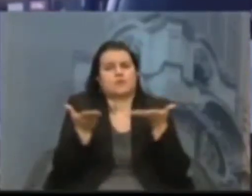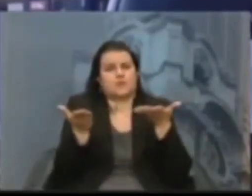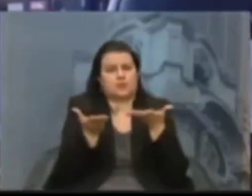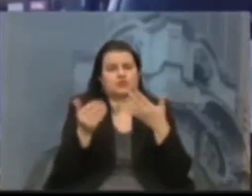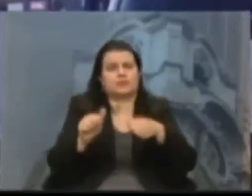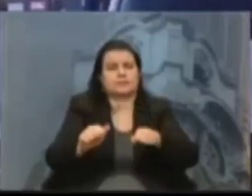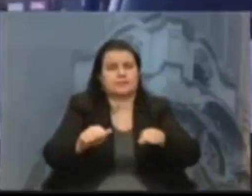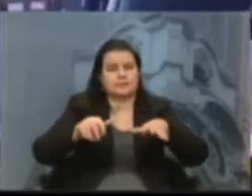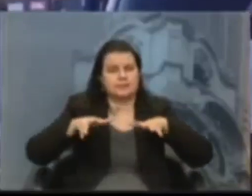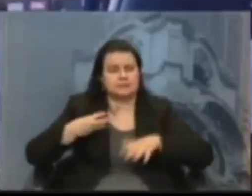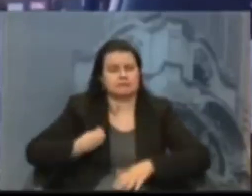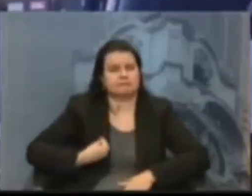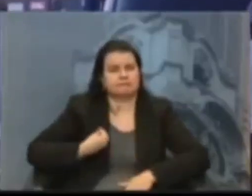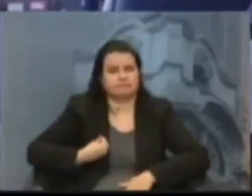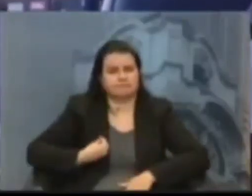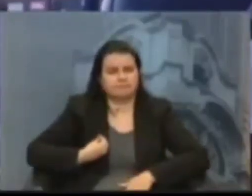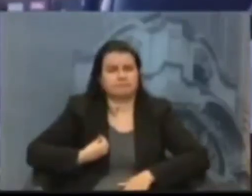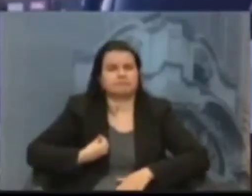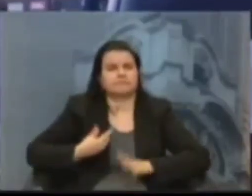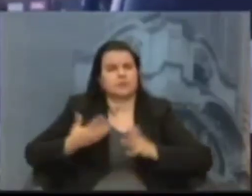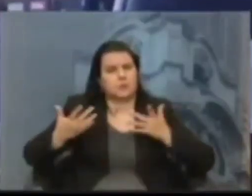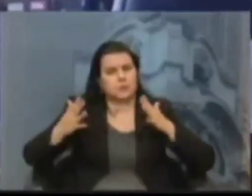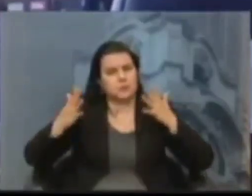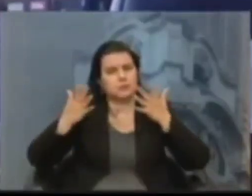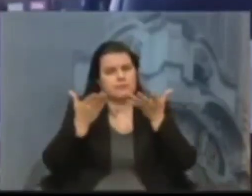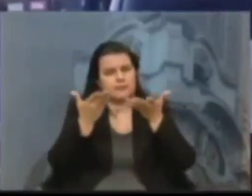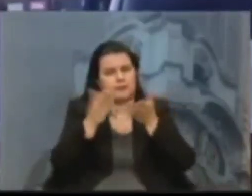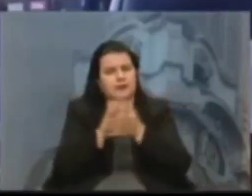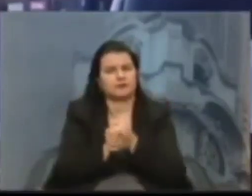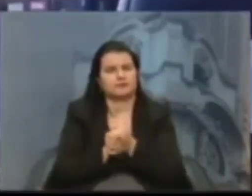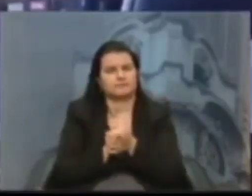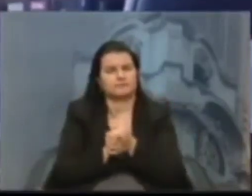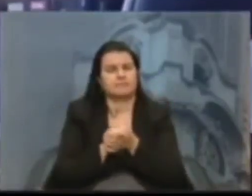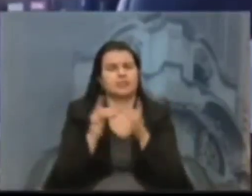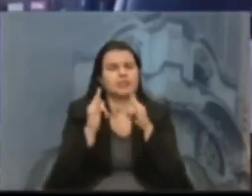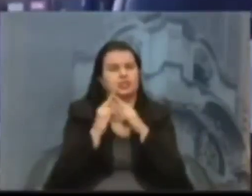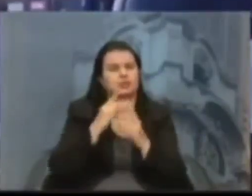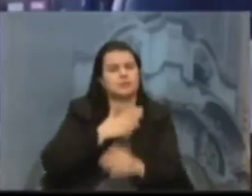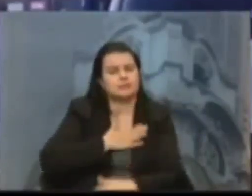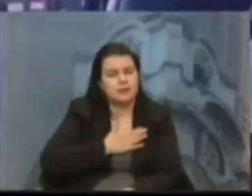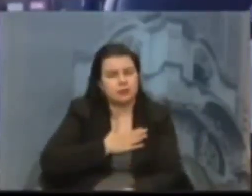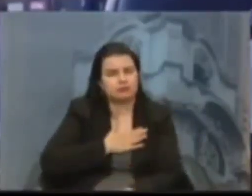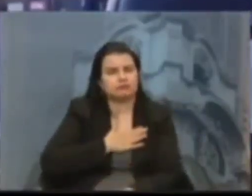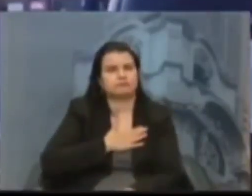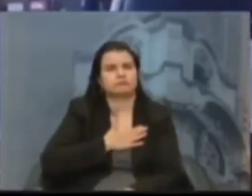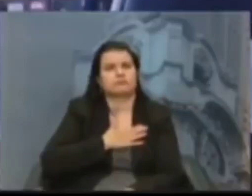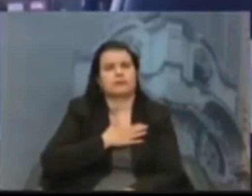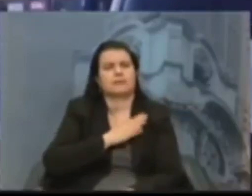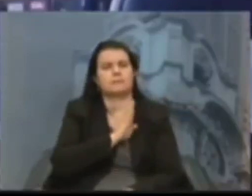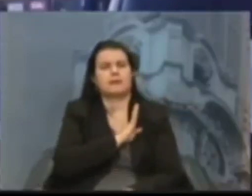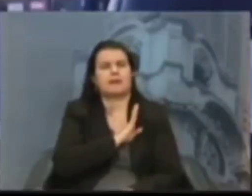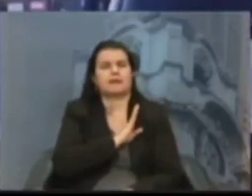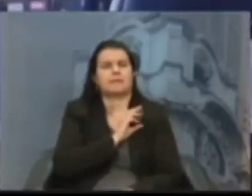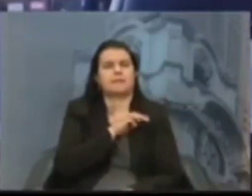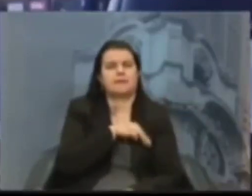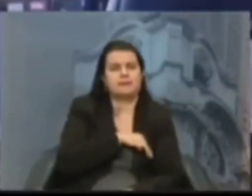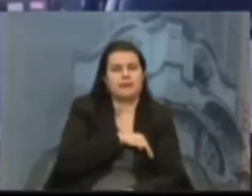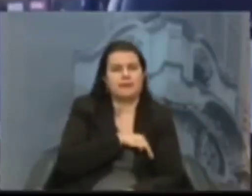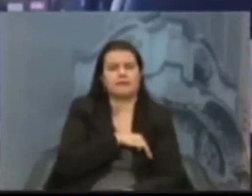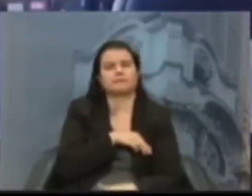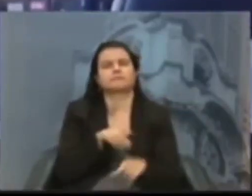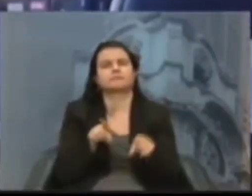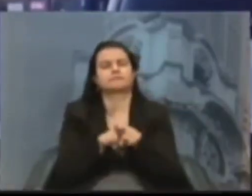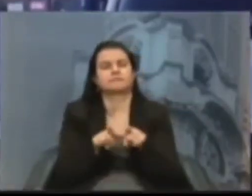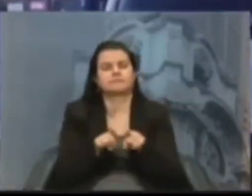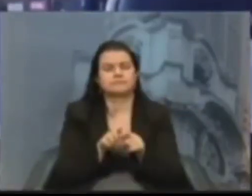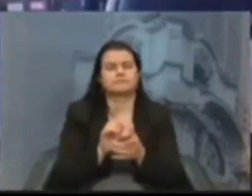sessão, né, homenageando a minha instituição, a Brigada Militar, né, a Briosa, a Co-irmã,